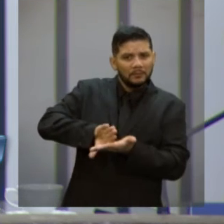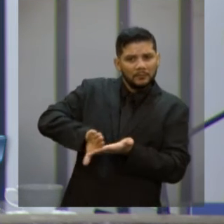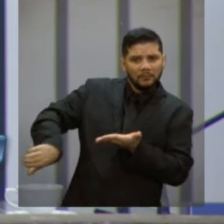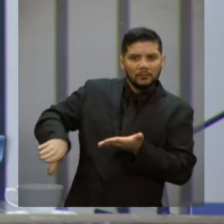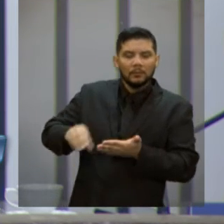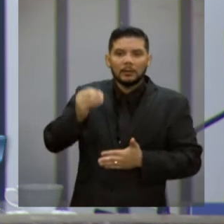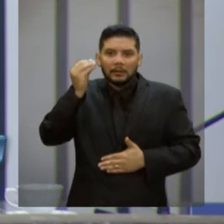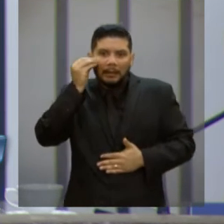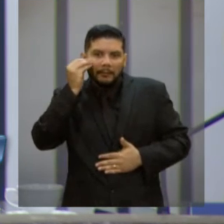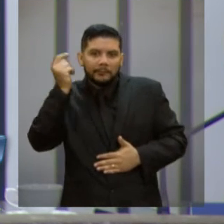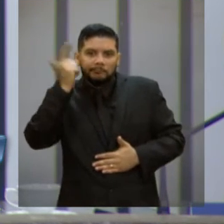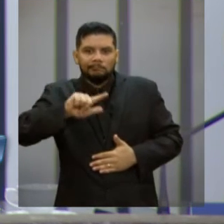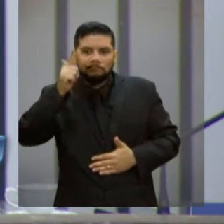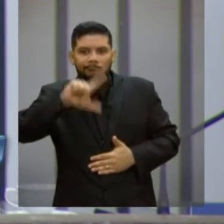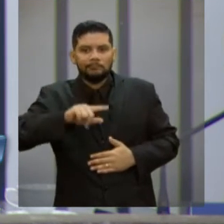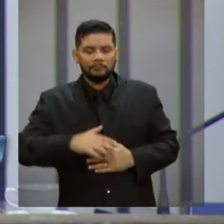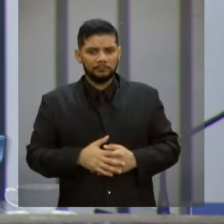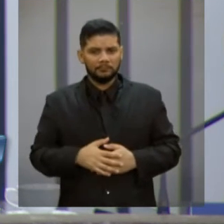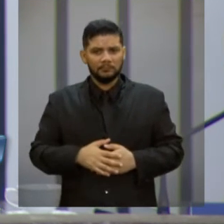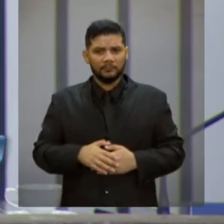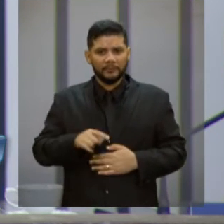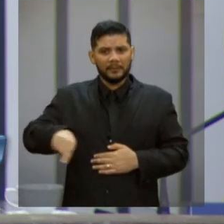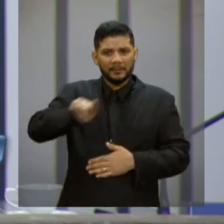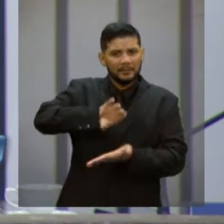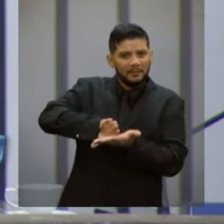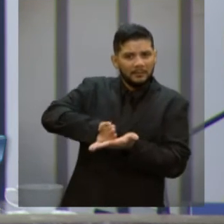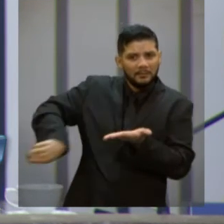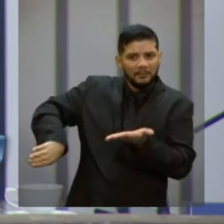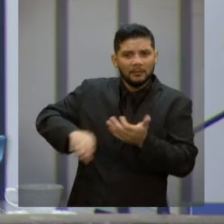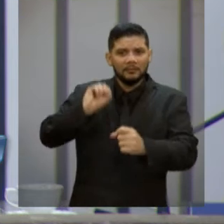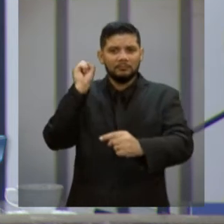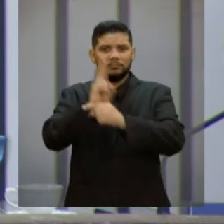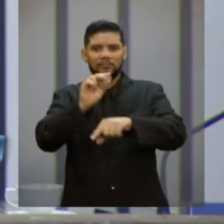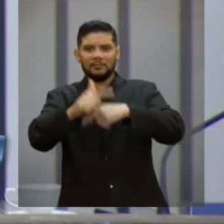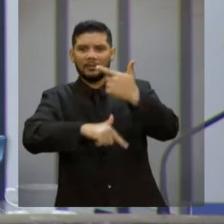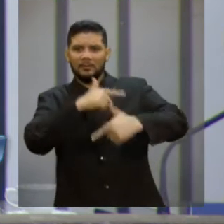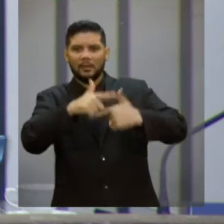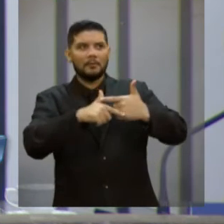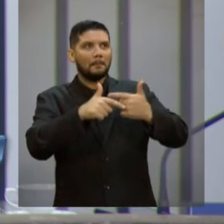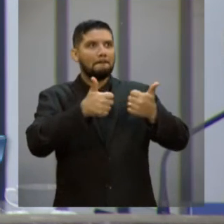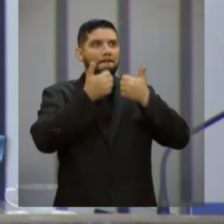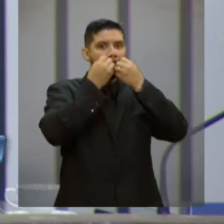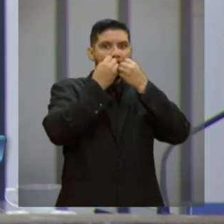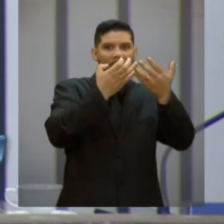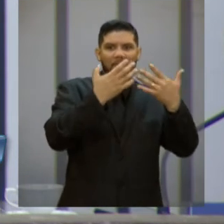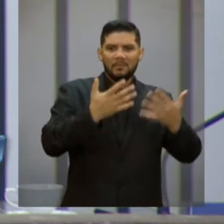oportunidades, à margem dos empregos, dos melhores empregos. Então,